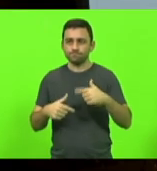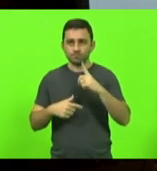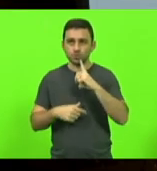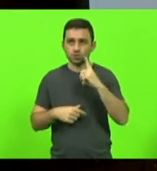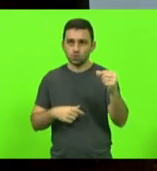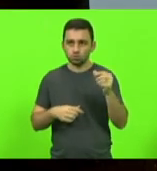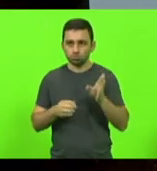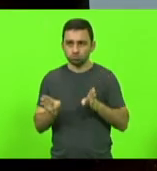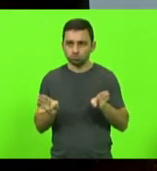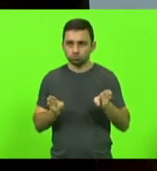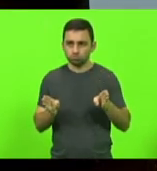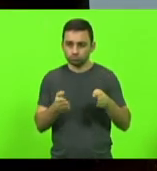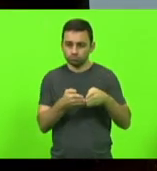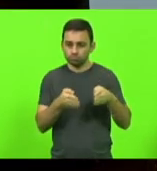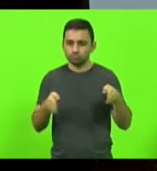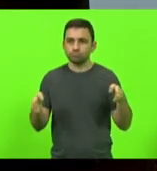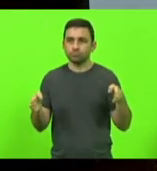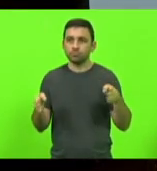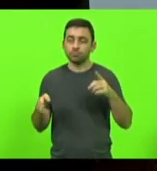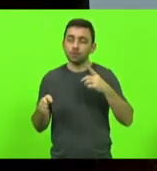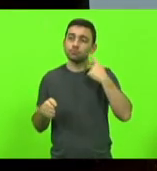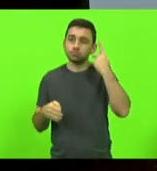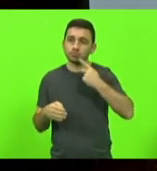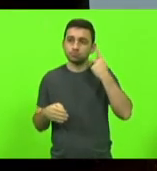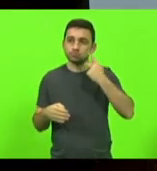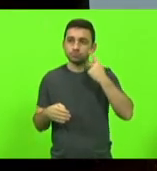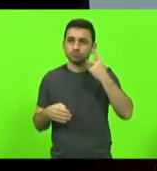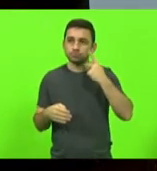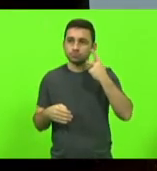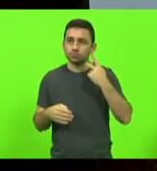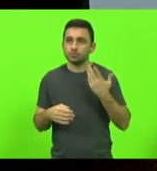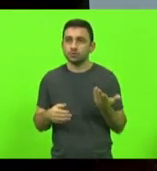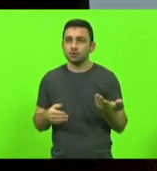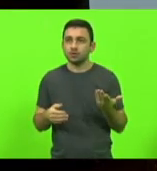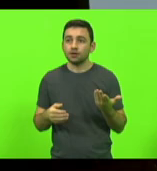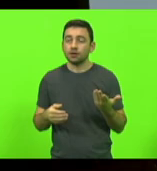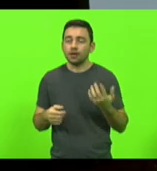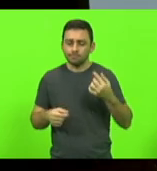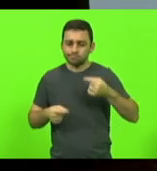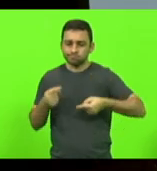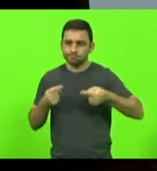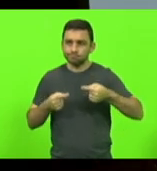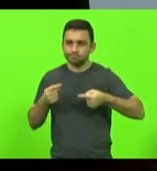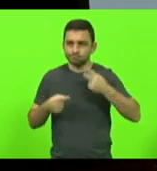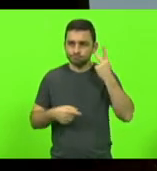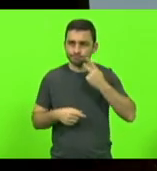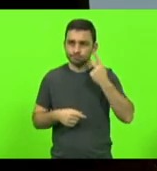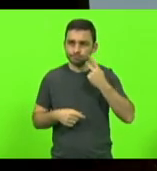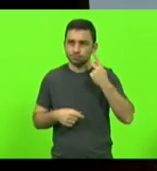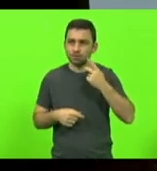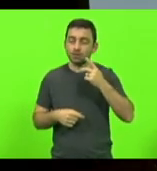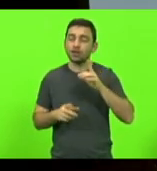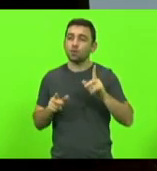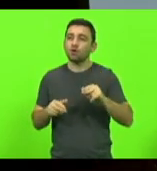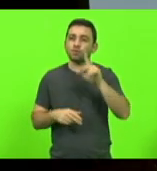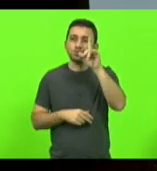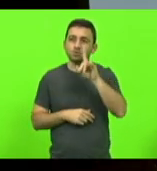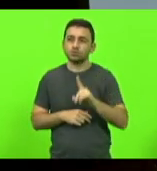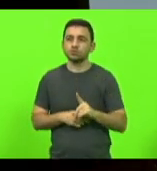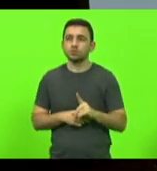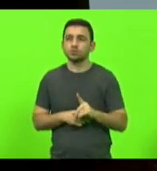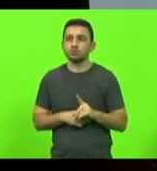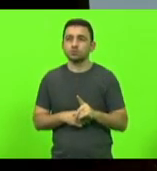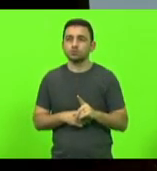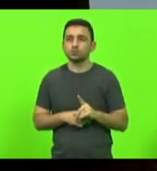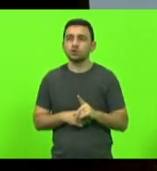no espaço da política e a política assim como o direito é